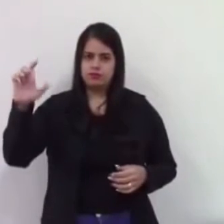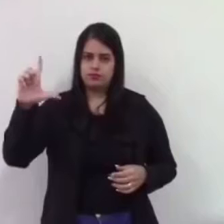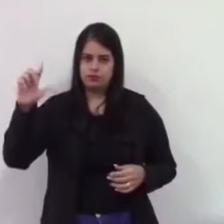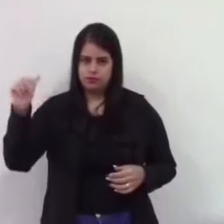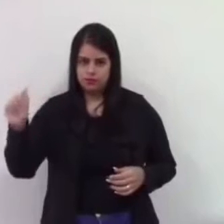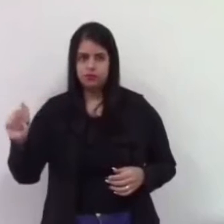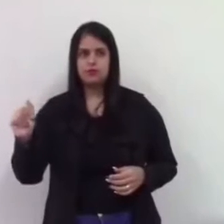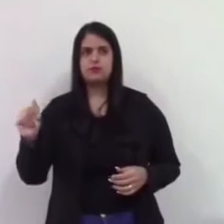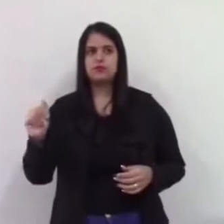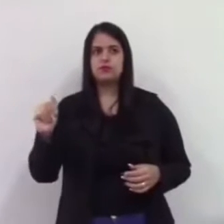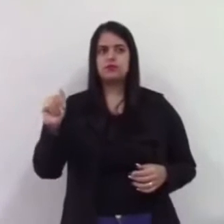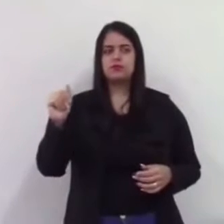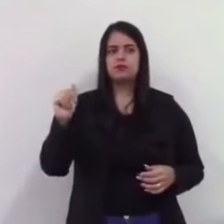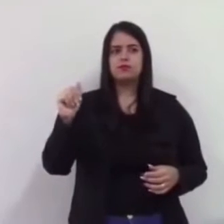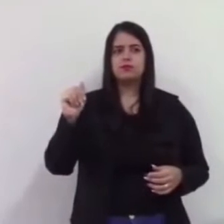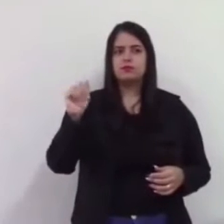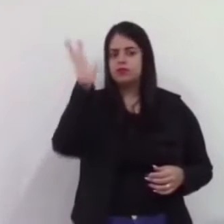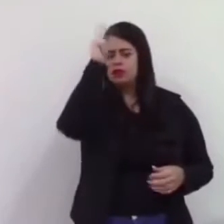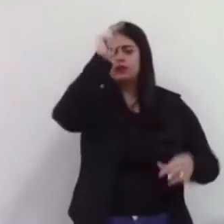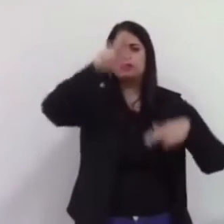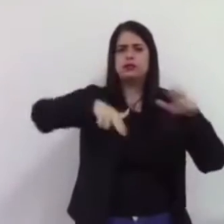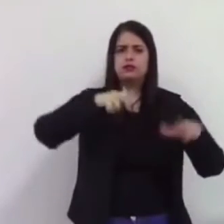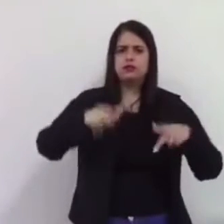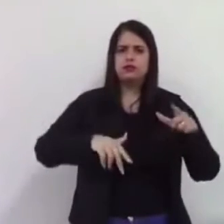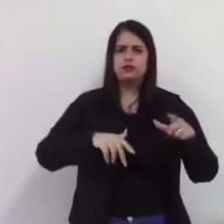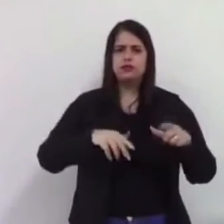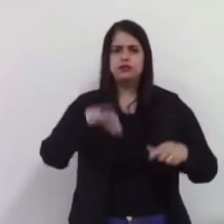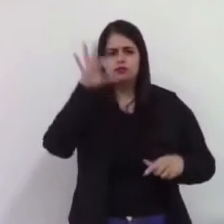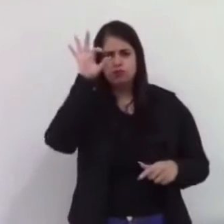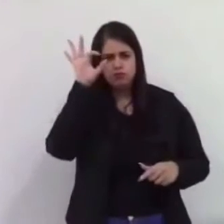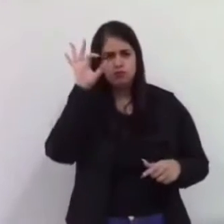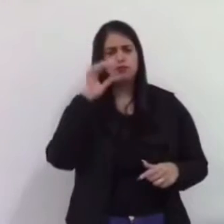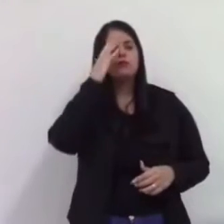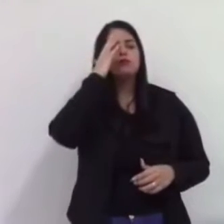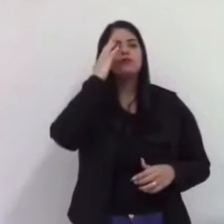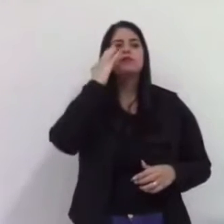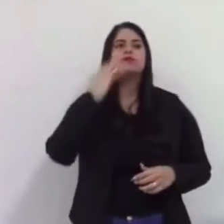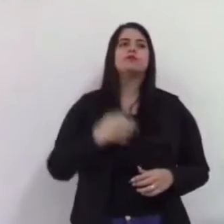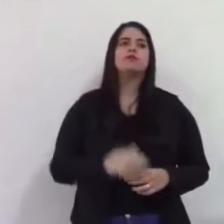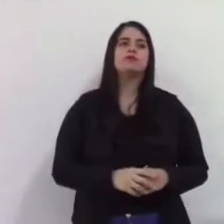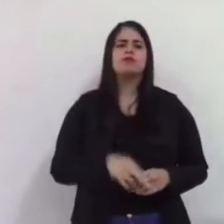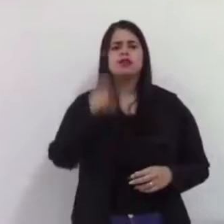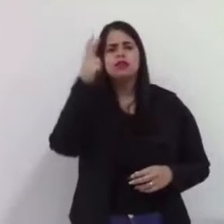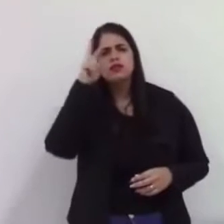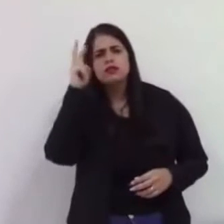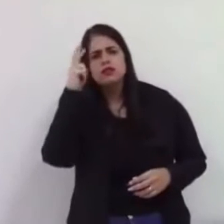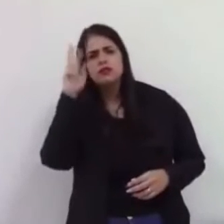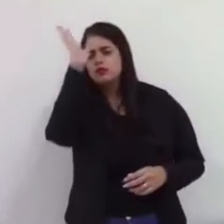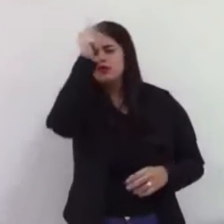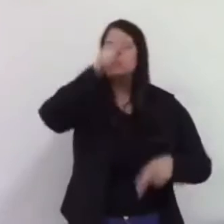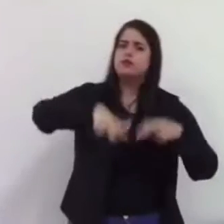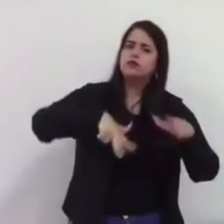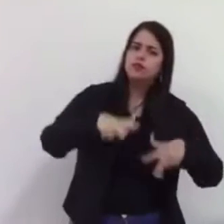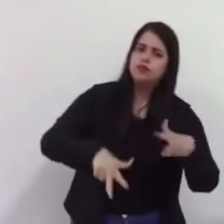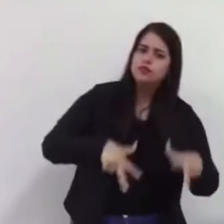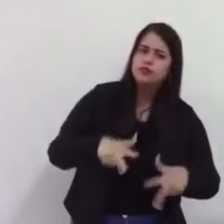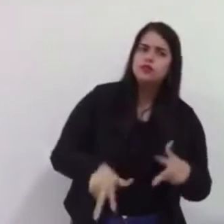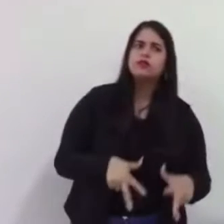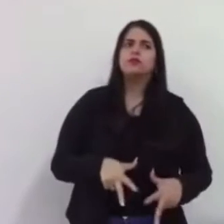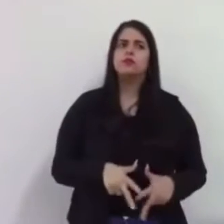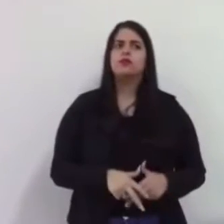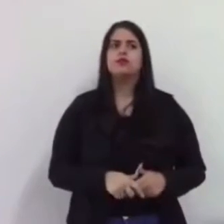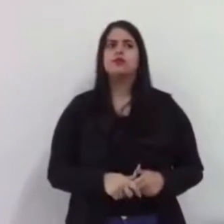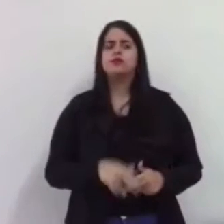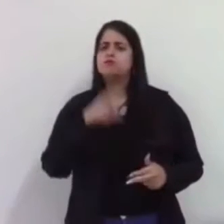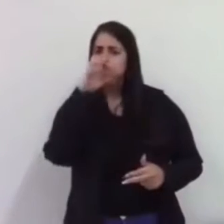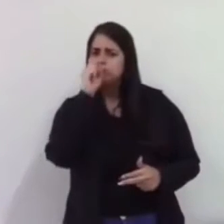e família, Cassiana e Nilson, que vem contando as histórias de São Bento, e quando há os sábados eu estou em casa, que